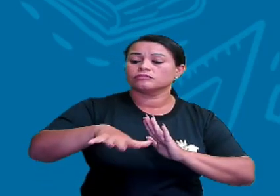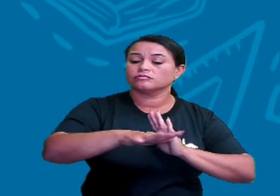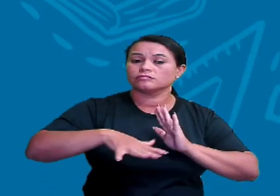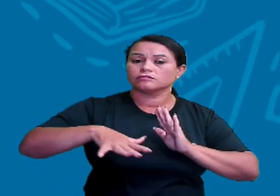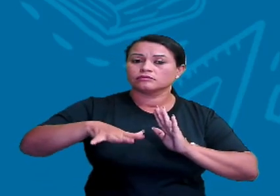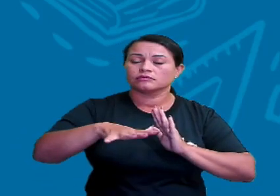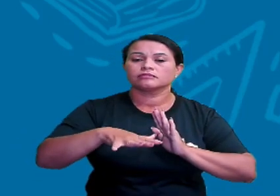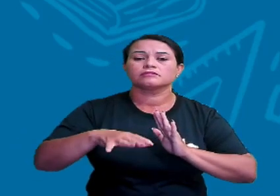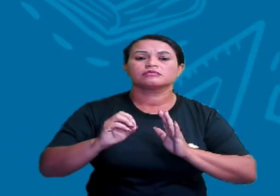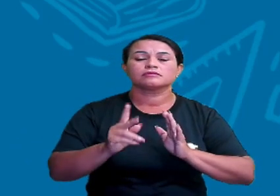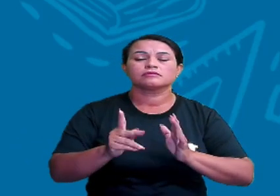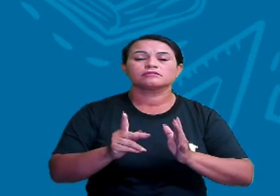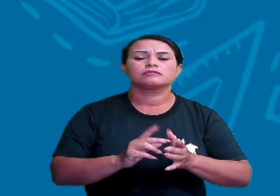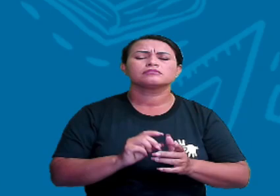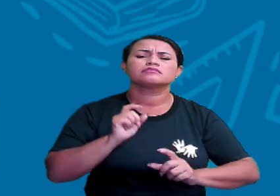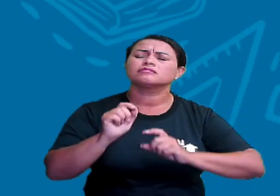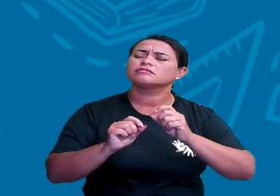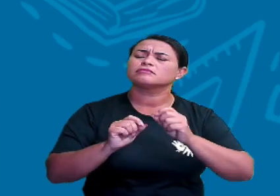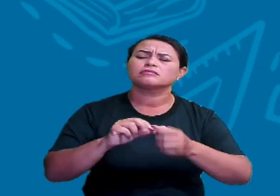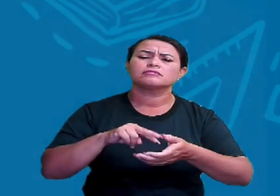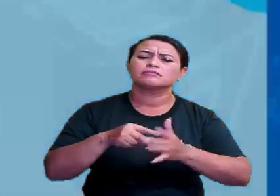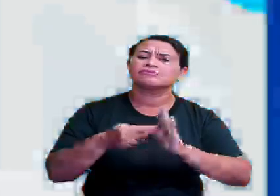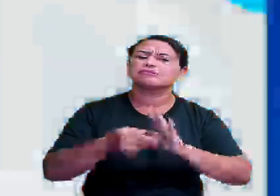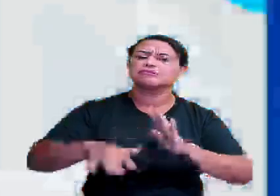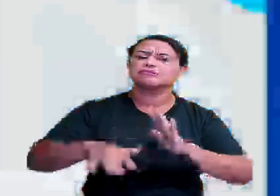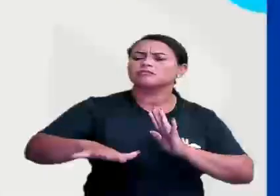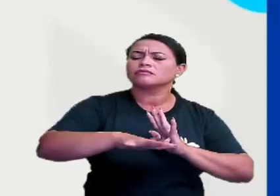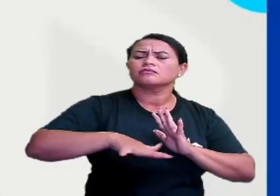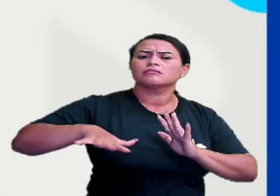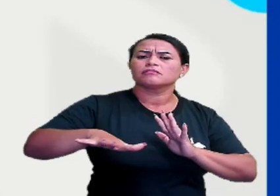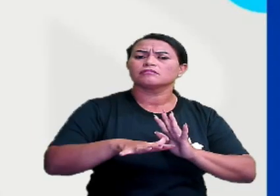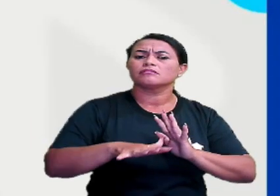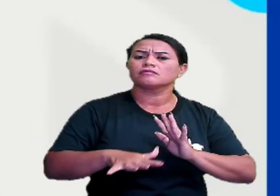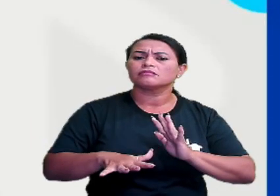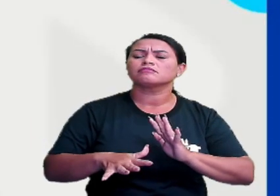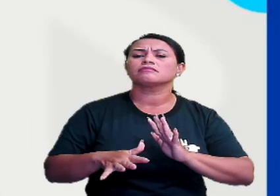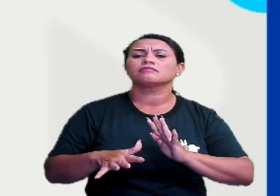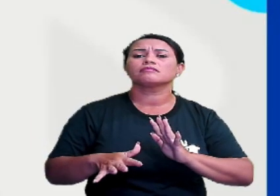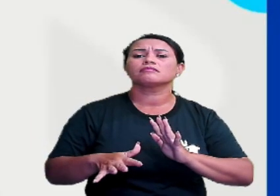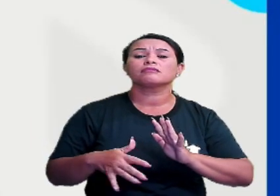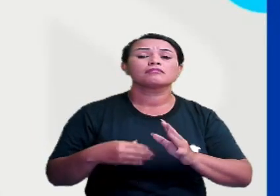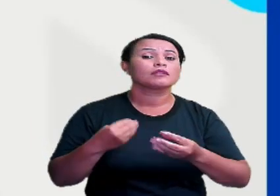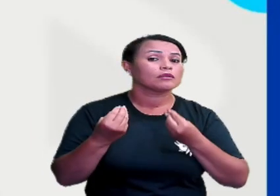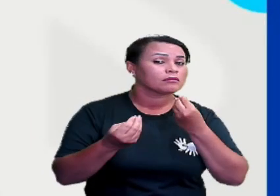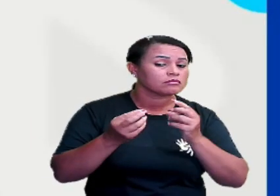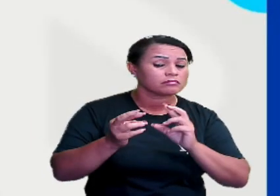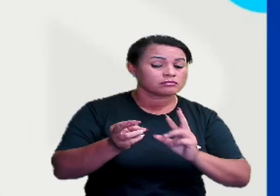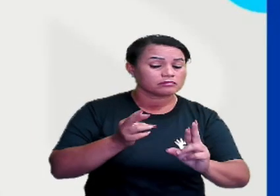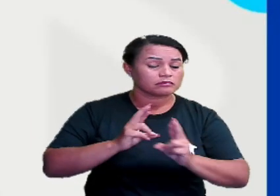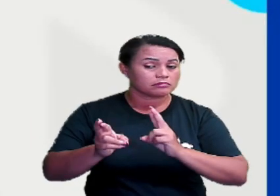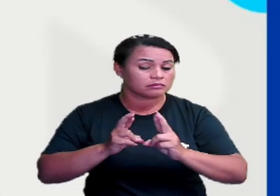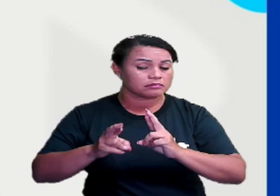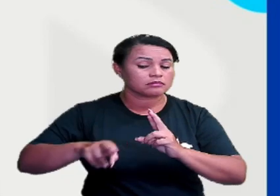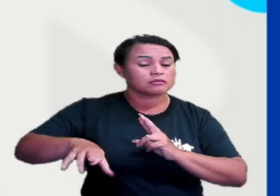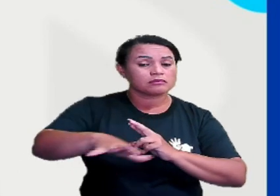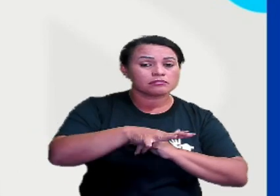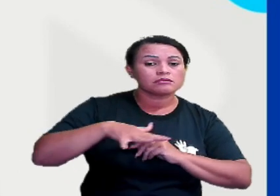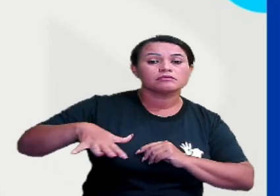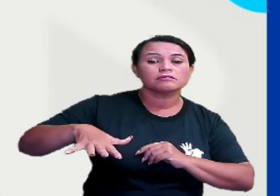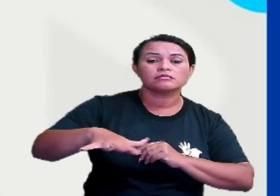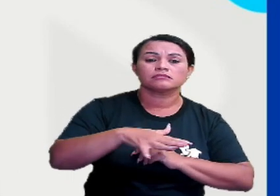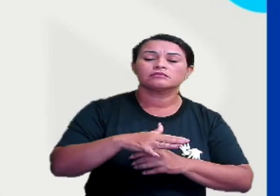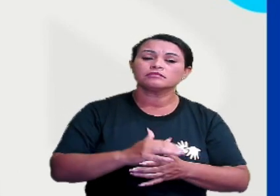geográfico, tá? Mas o que significa espaço geográfico? E como nos relacionamos com esse espaço